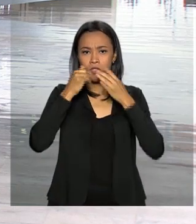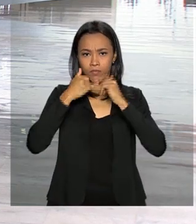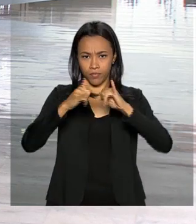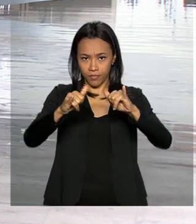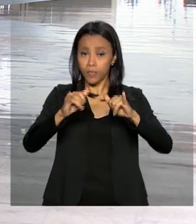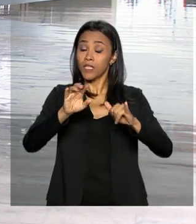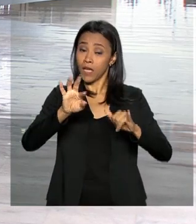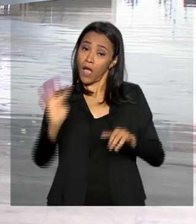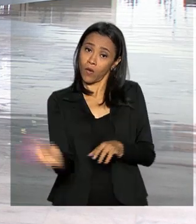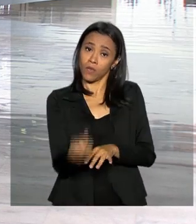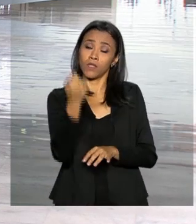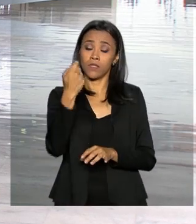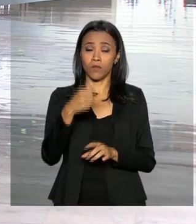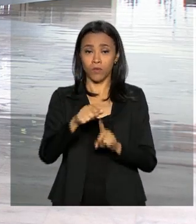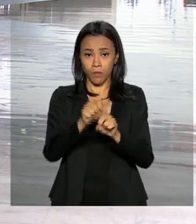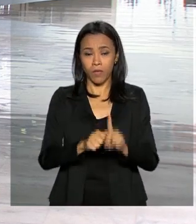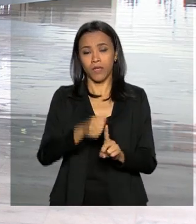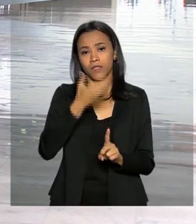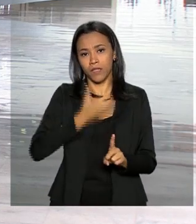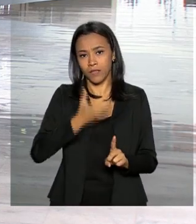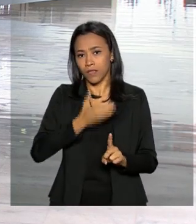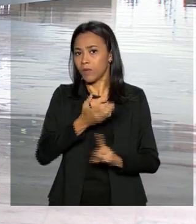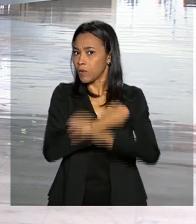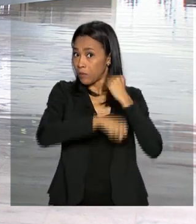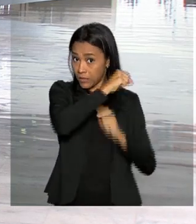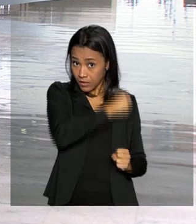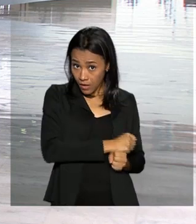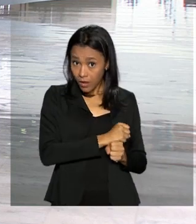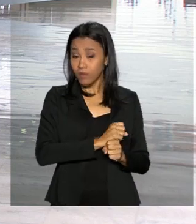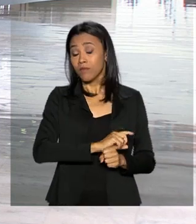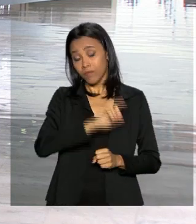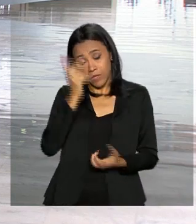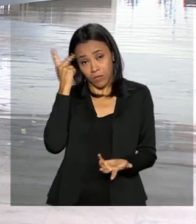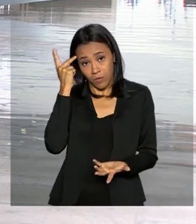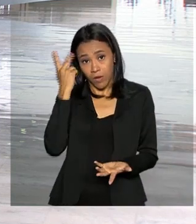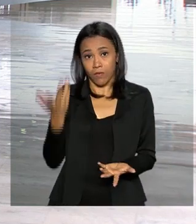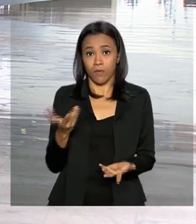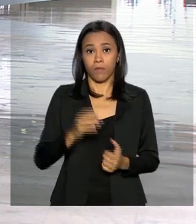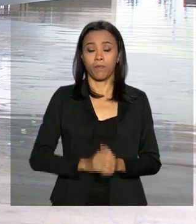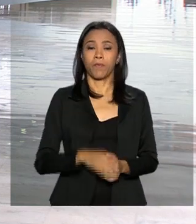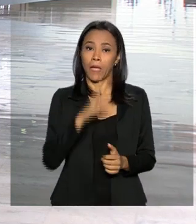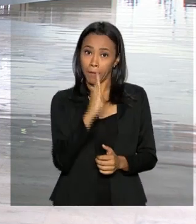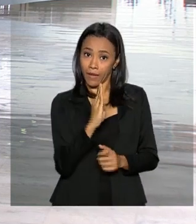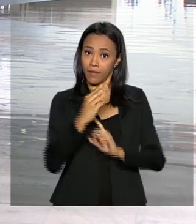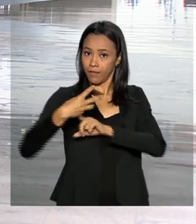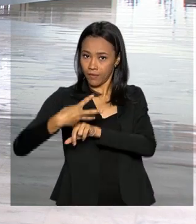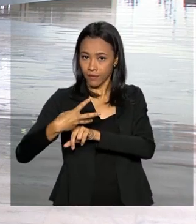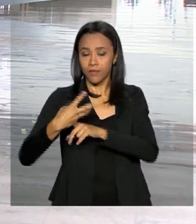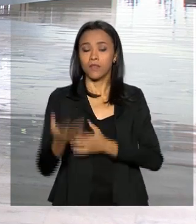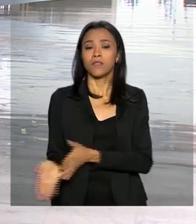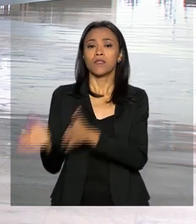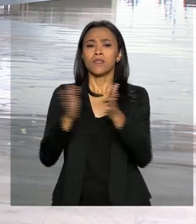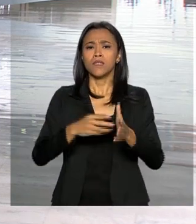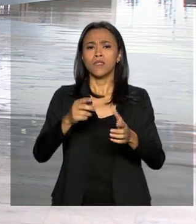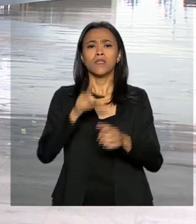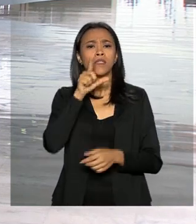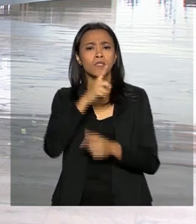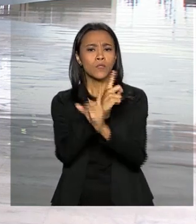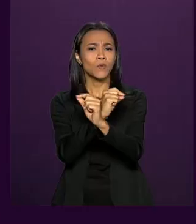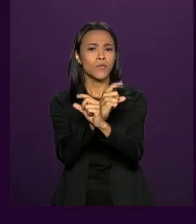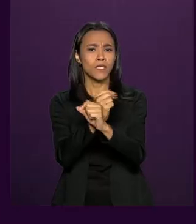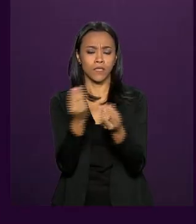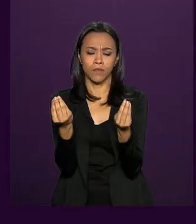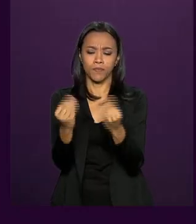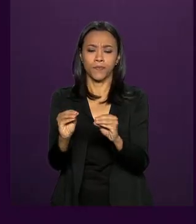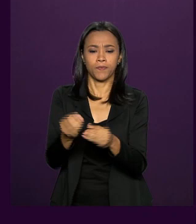que ocorreu em dezembro do ano passado na Bolsa de Valores de São Paulo, a B3. E pelo Twitter, o presidente Jair